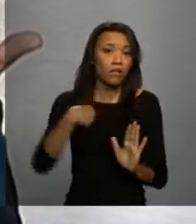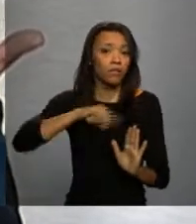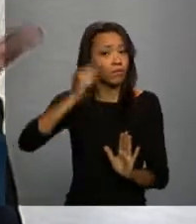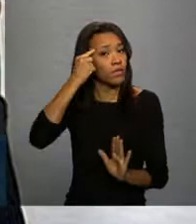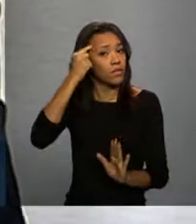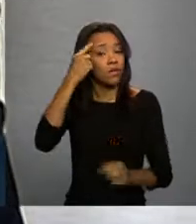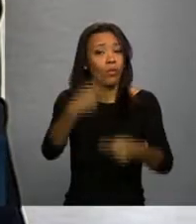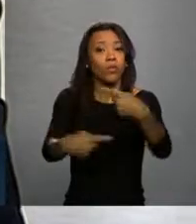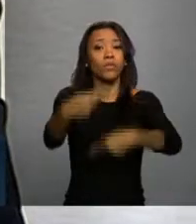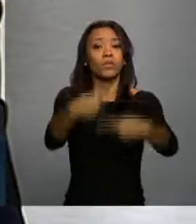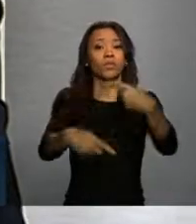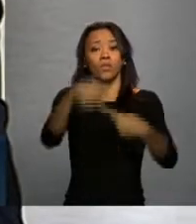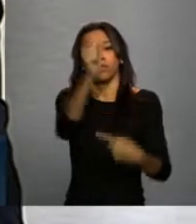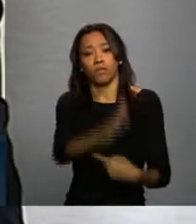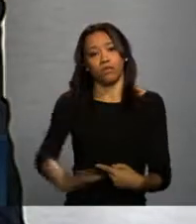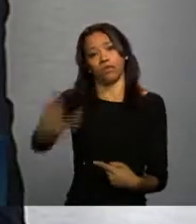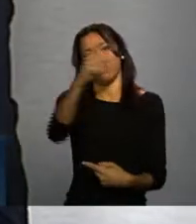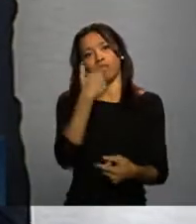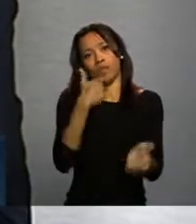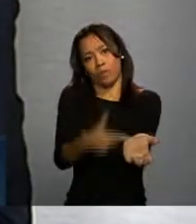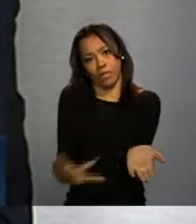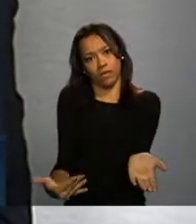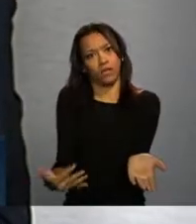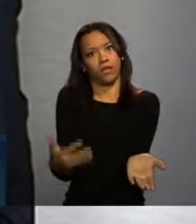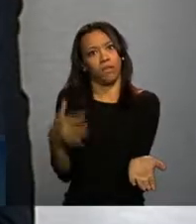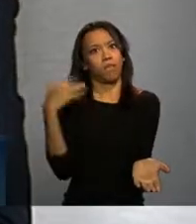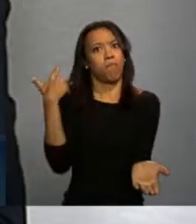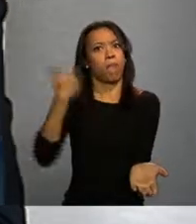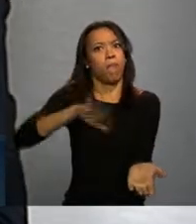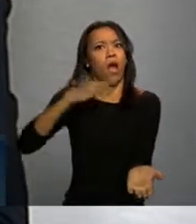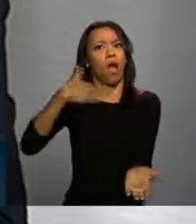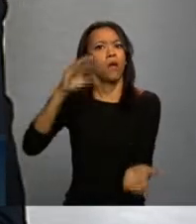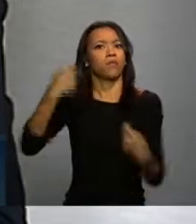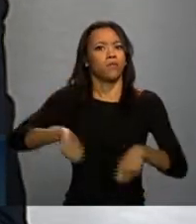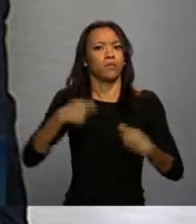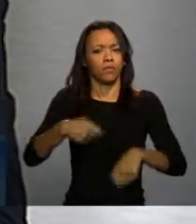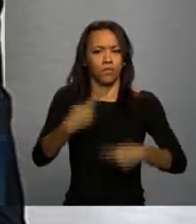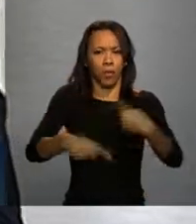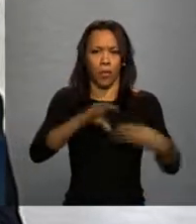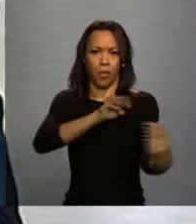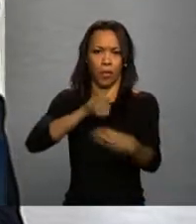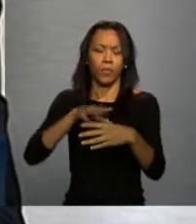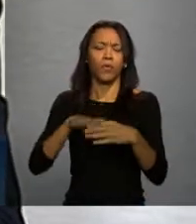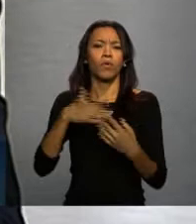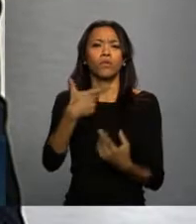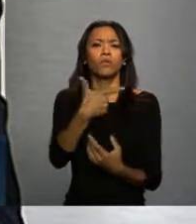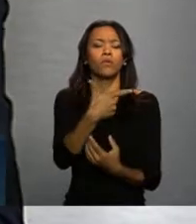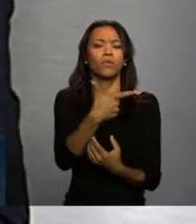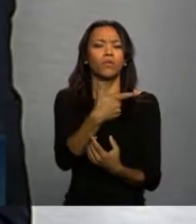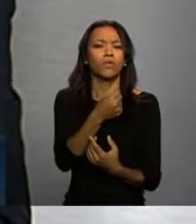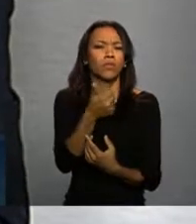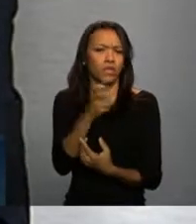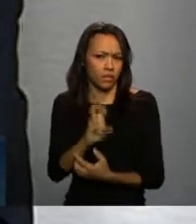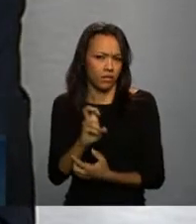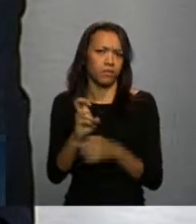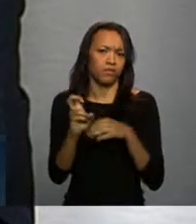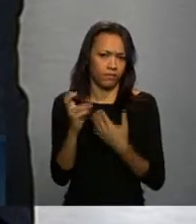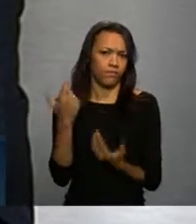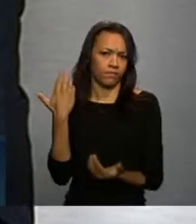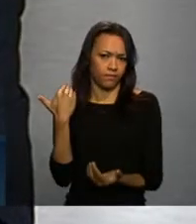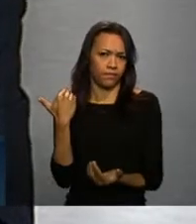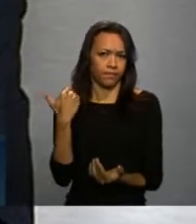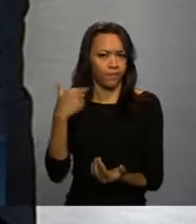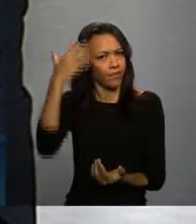sangue, que vai muito além. Então, quando eu vejo hoje, já 2015, portanto, um certo tempo que a gente